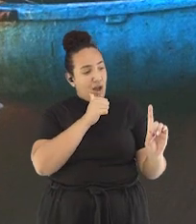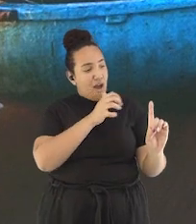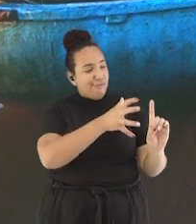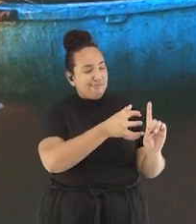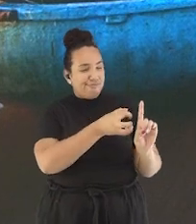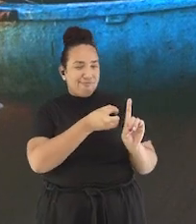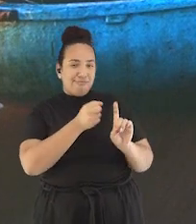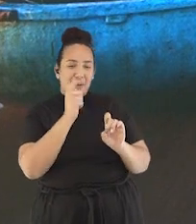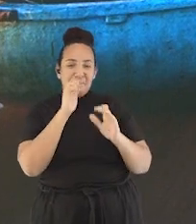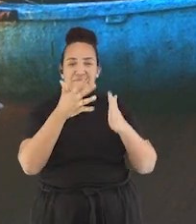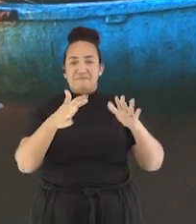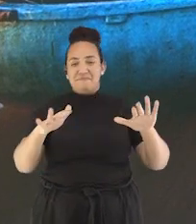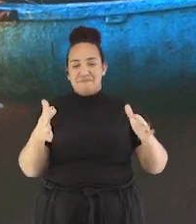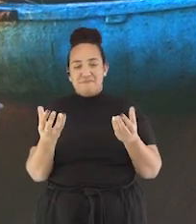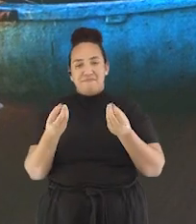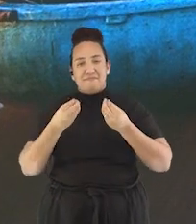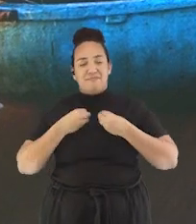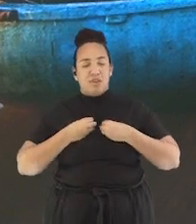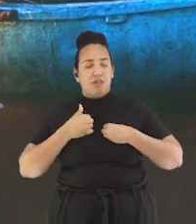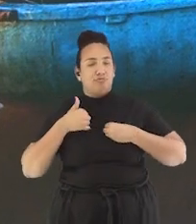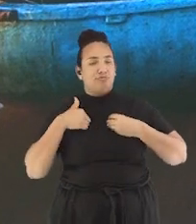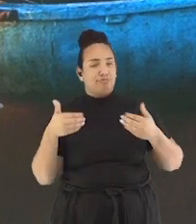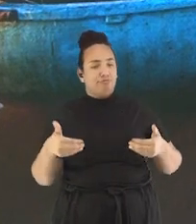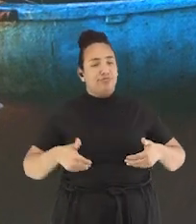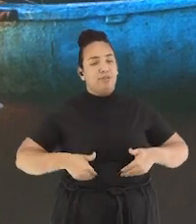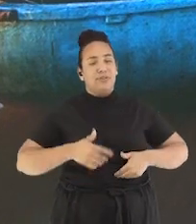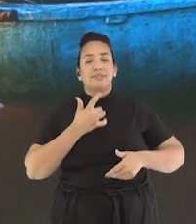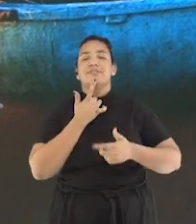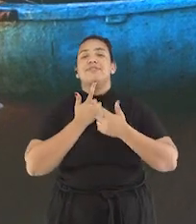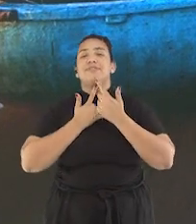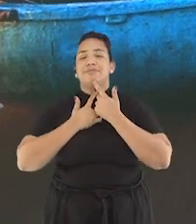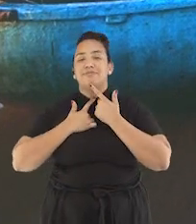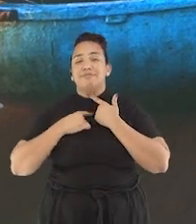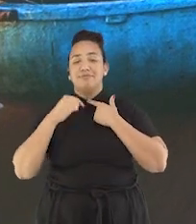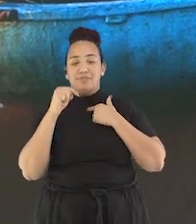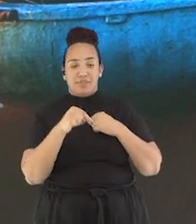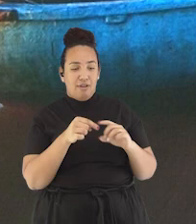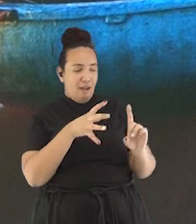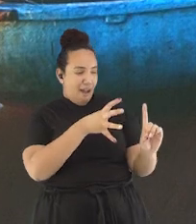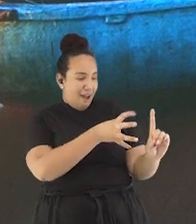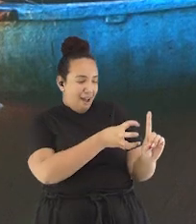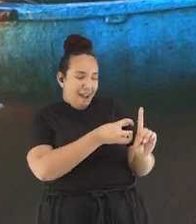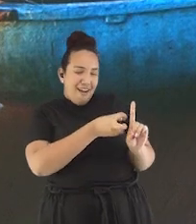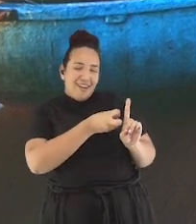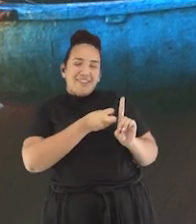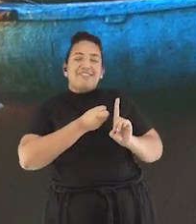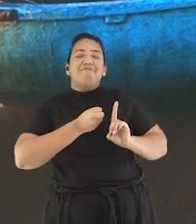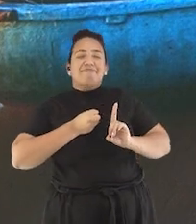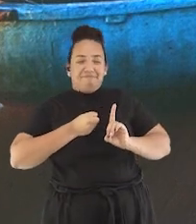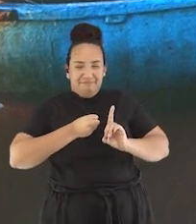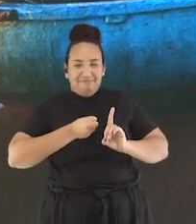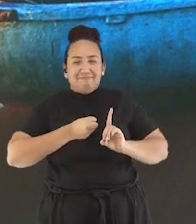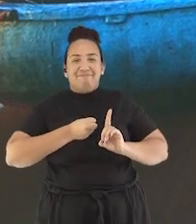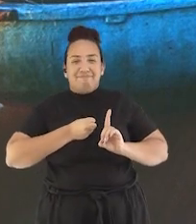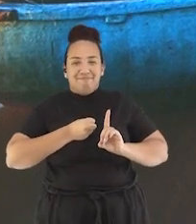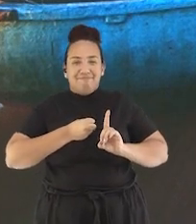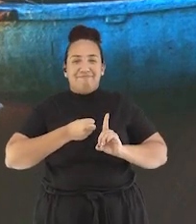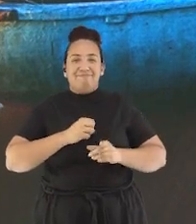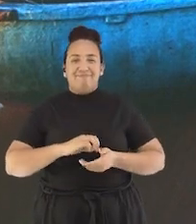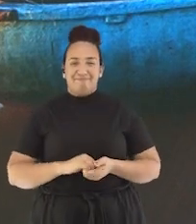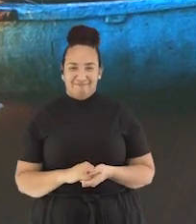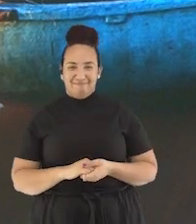Fiquei com fome e com sede Pois foi na puxada de rede que eu trouxe o meu amor